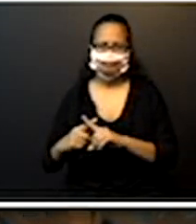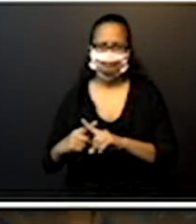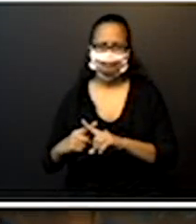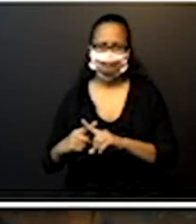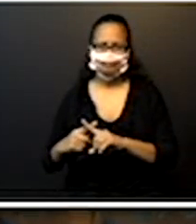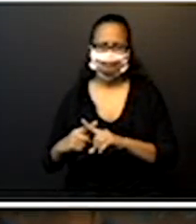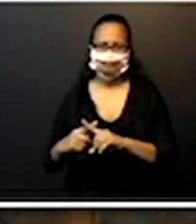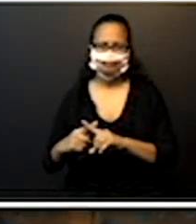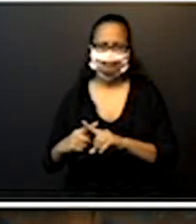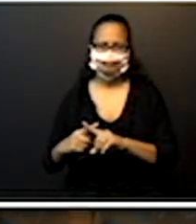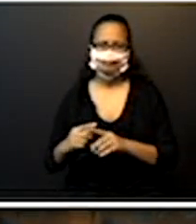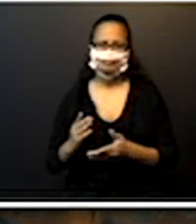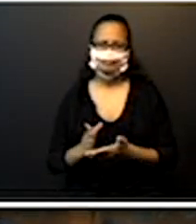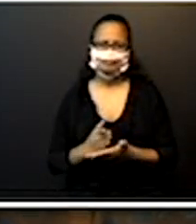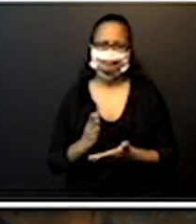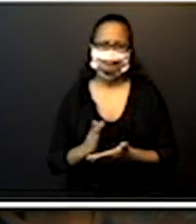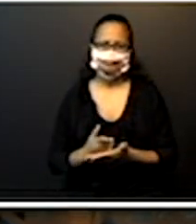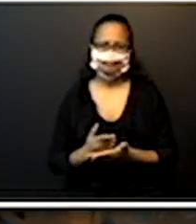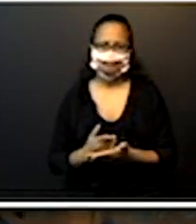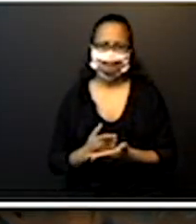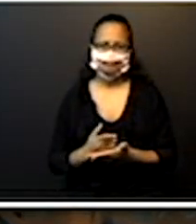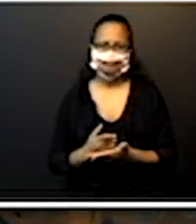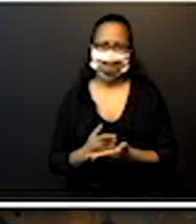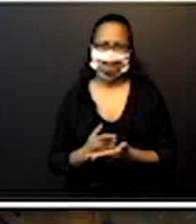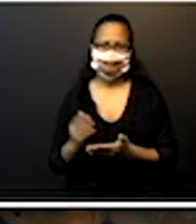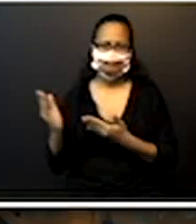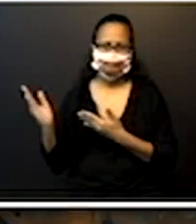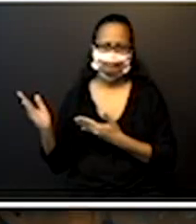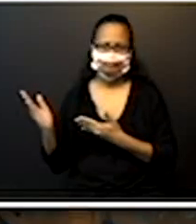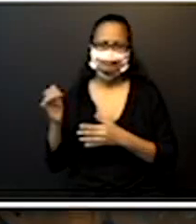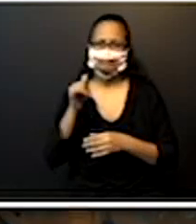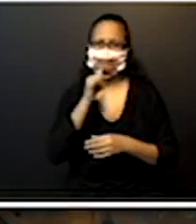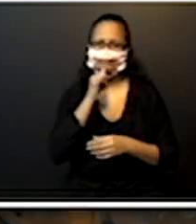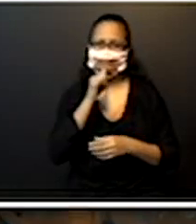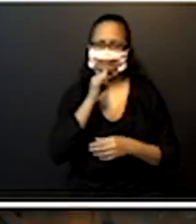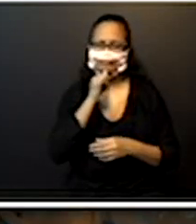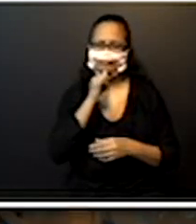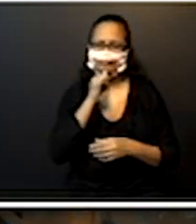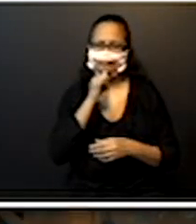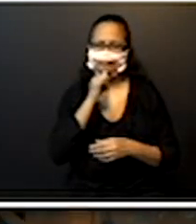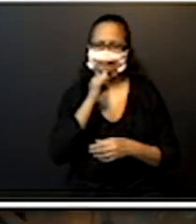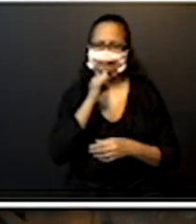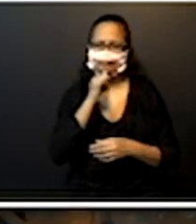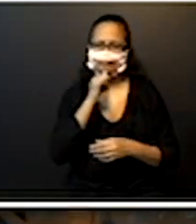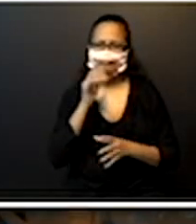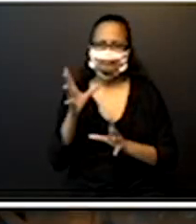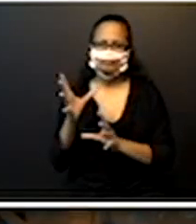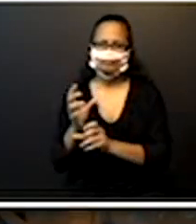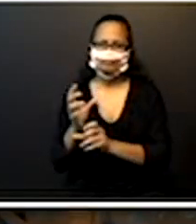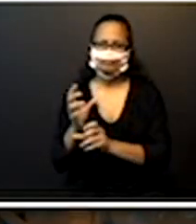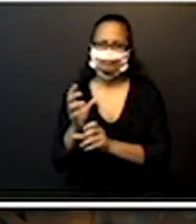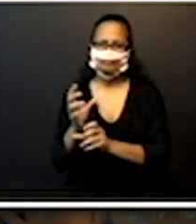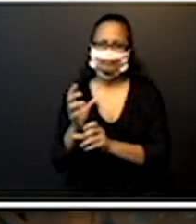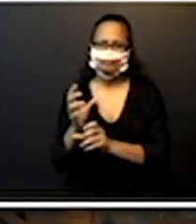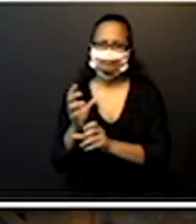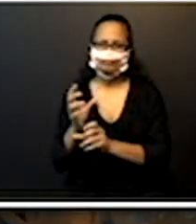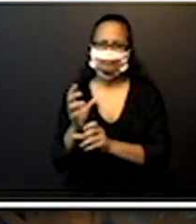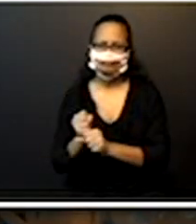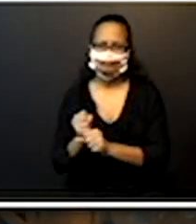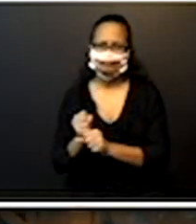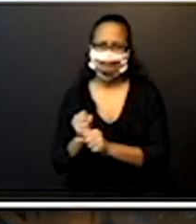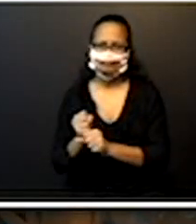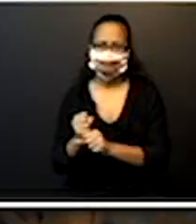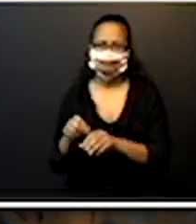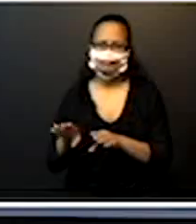página aí do nosso material, nós temos o exemplo da aditiva e depois multiplicativa